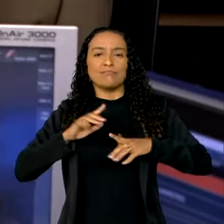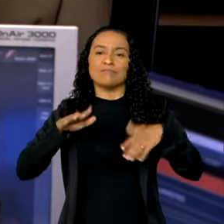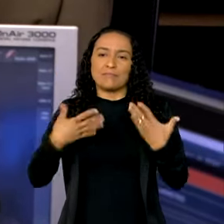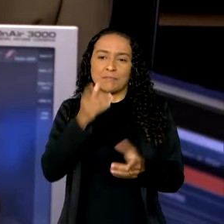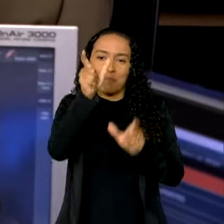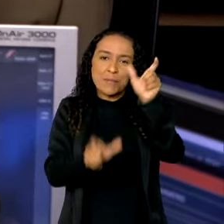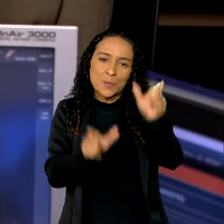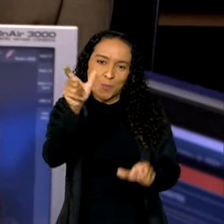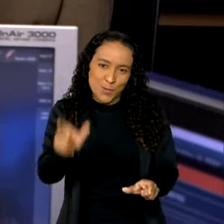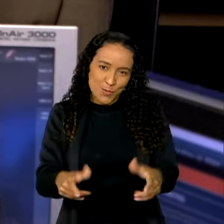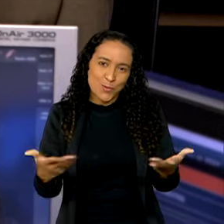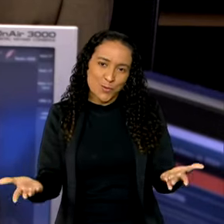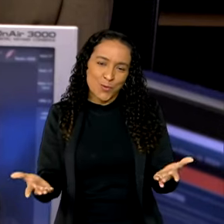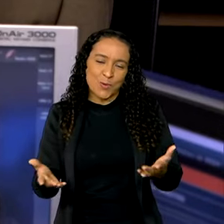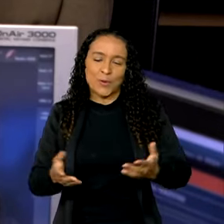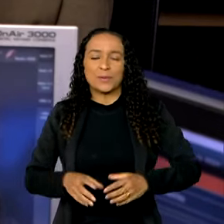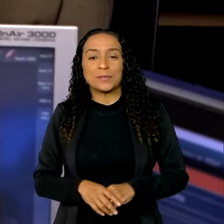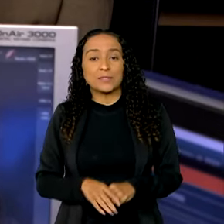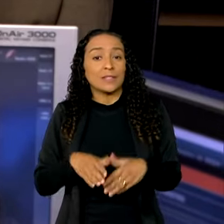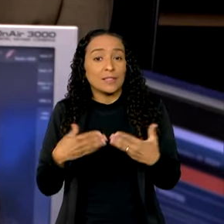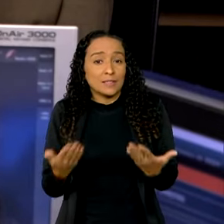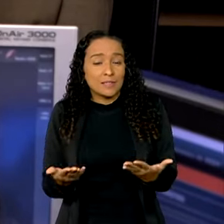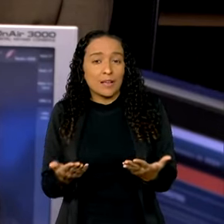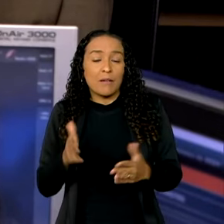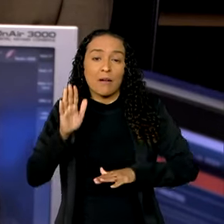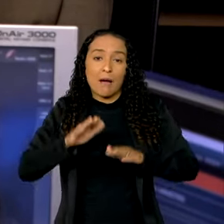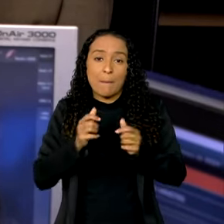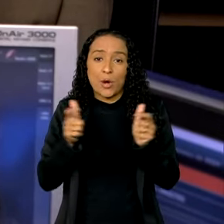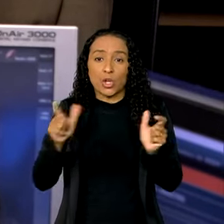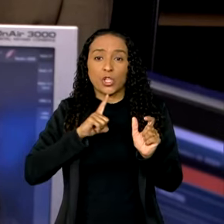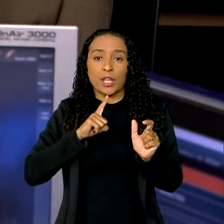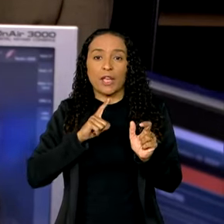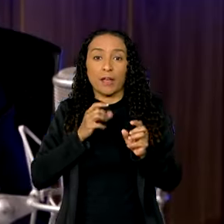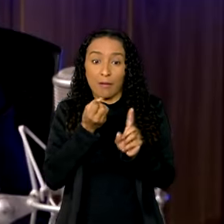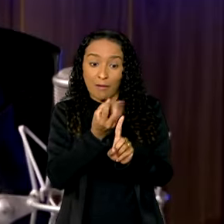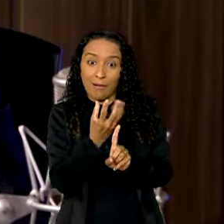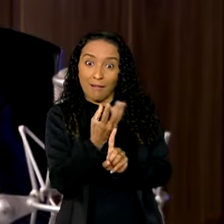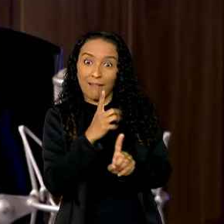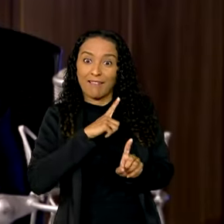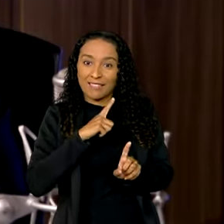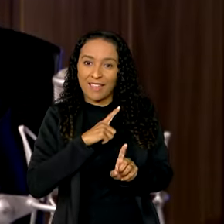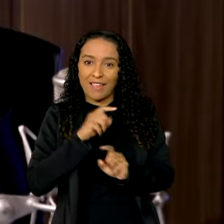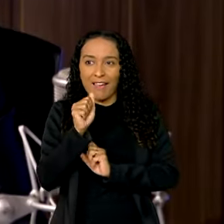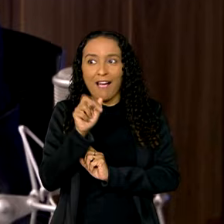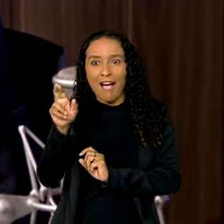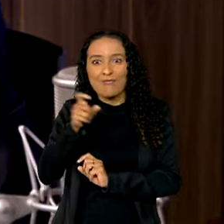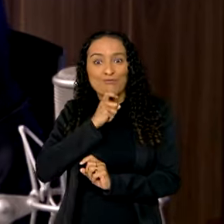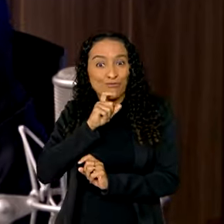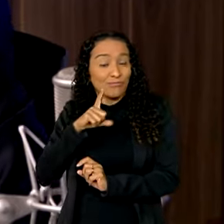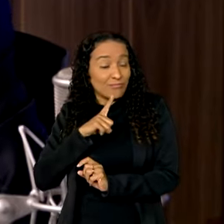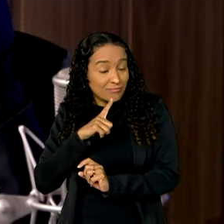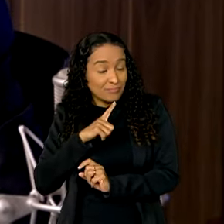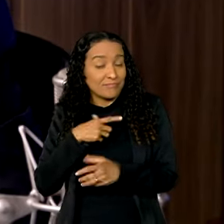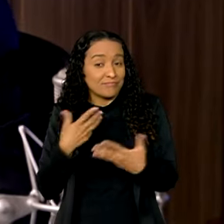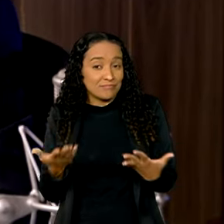pessoas. Quer dizer, na maioria deles tem Wi-Fi, tem ar-condicionado. Quer dizer,